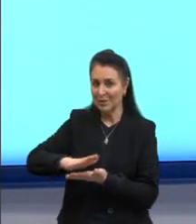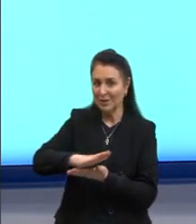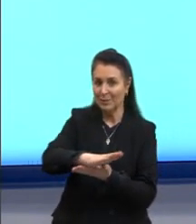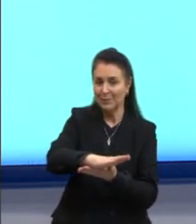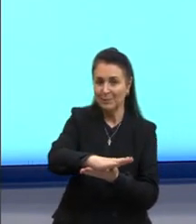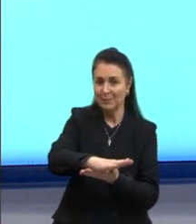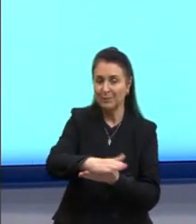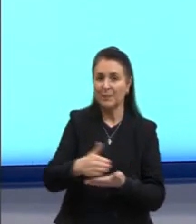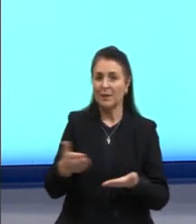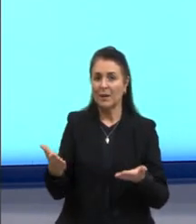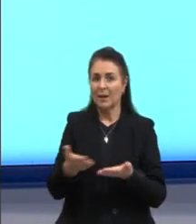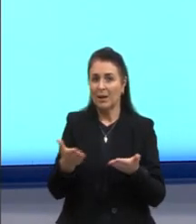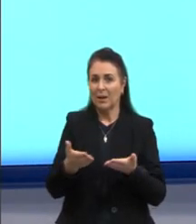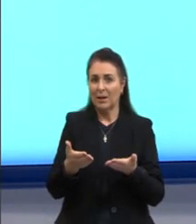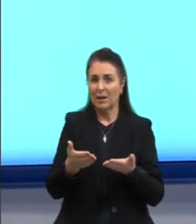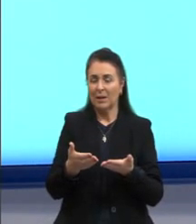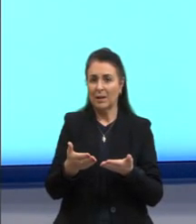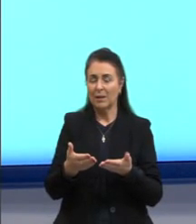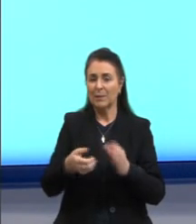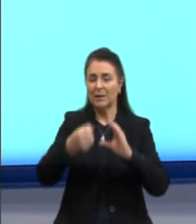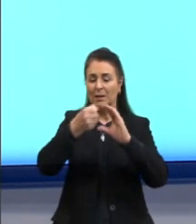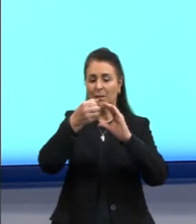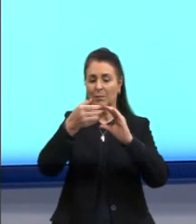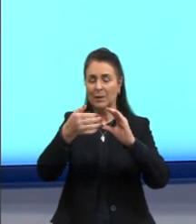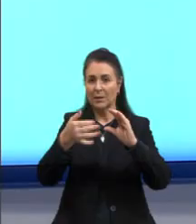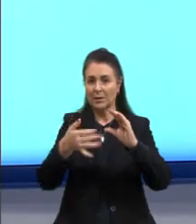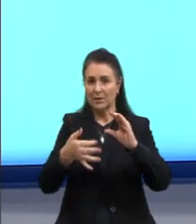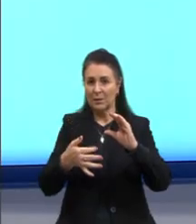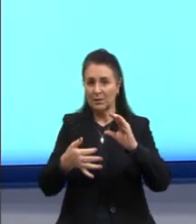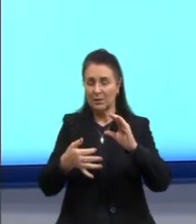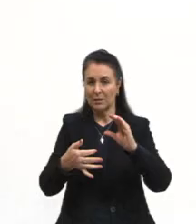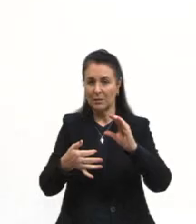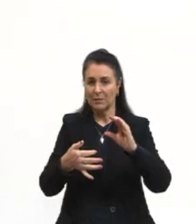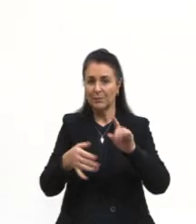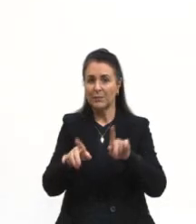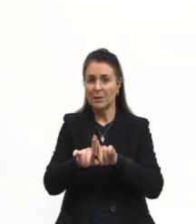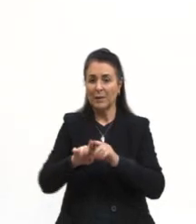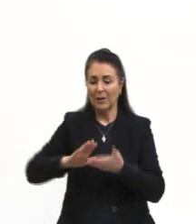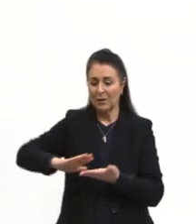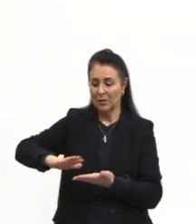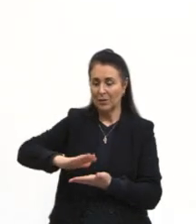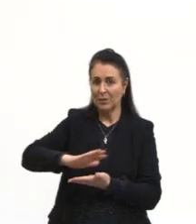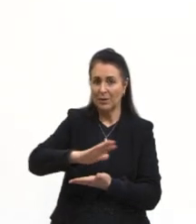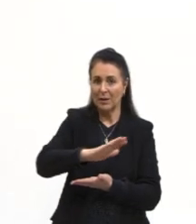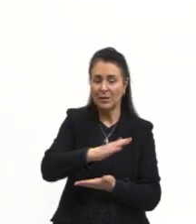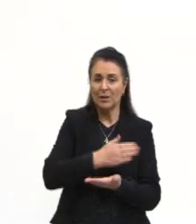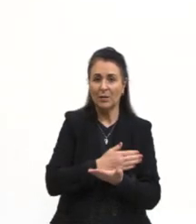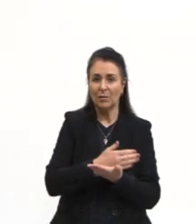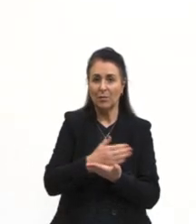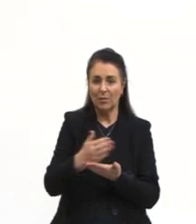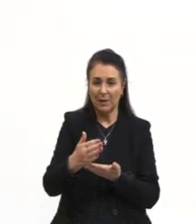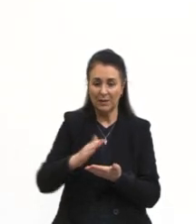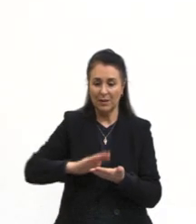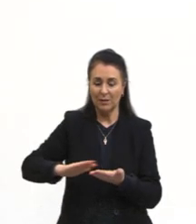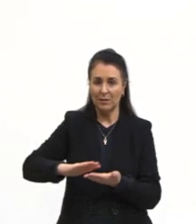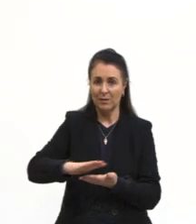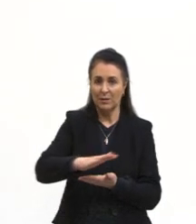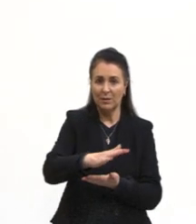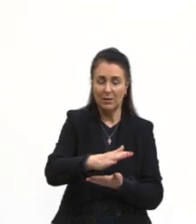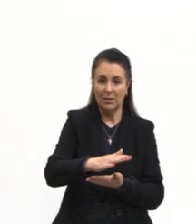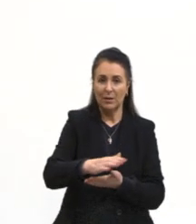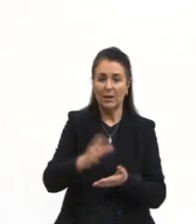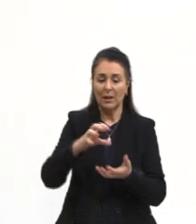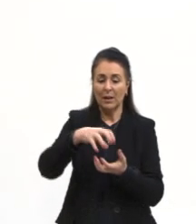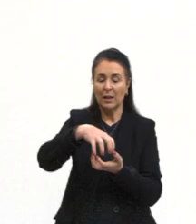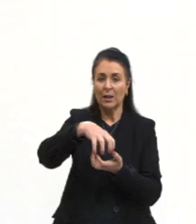Aqui há uma característica, né? Aqui também dos répteis. Que se inicia nos répteis. Que é o